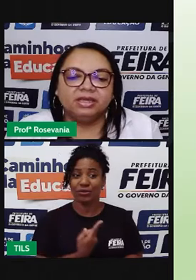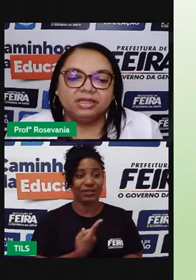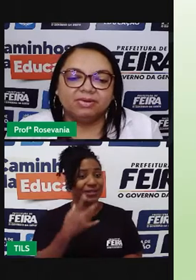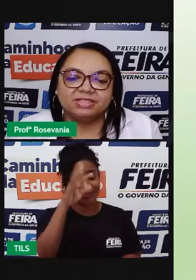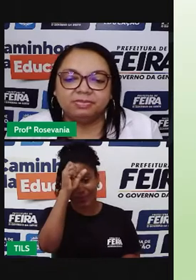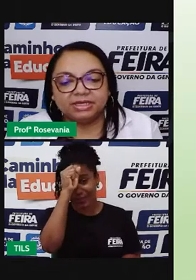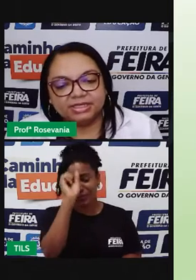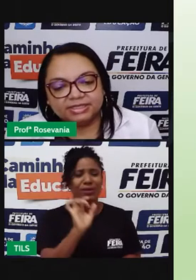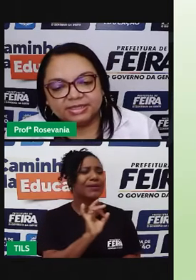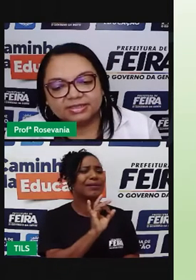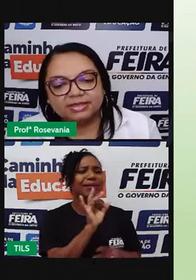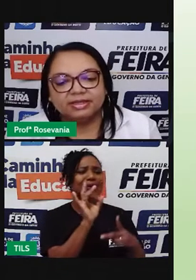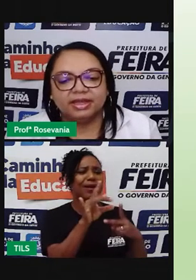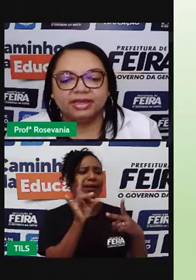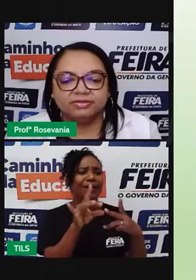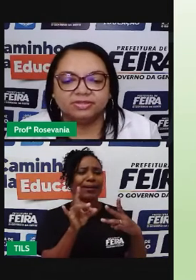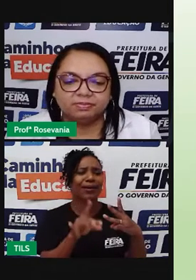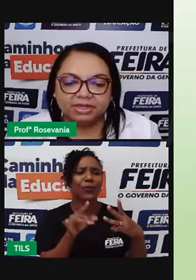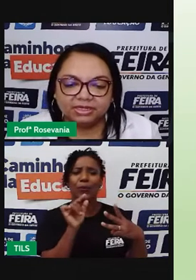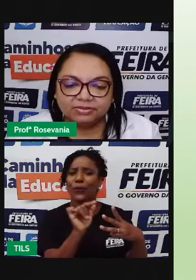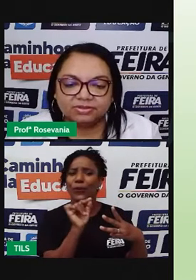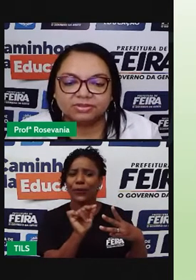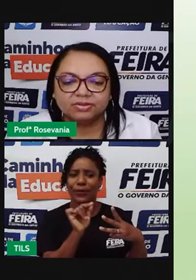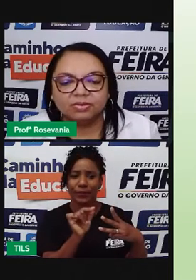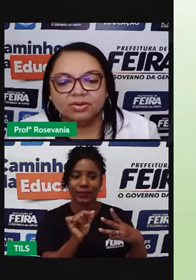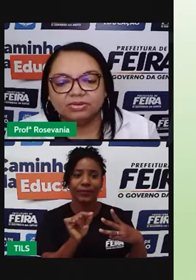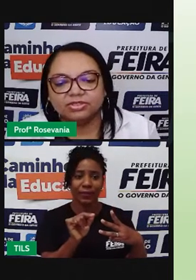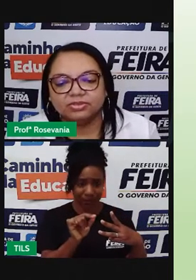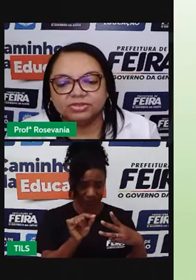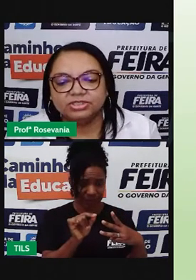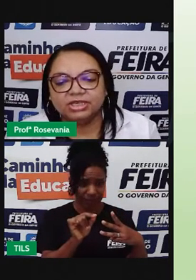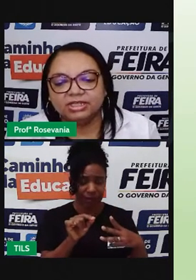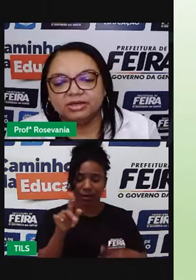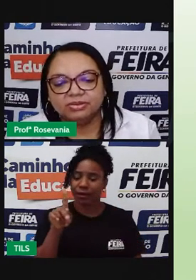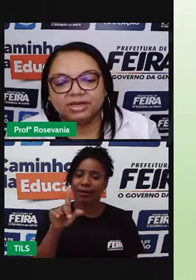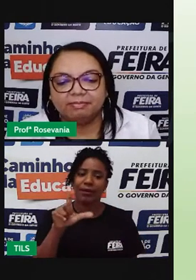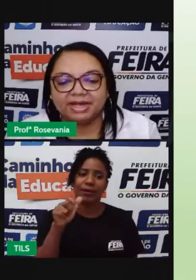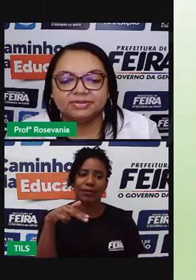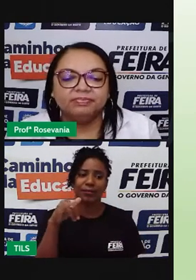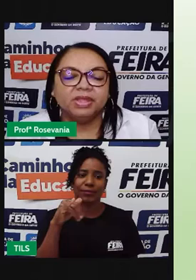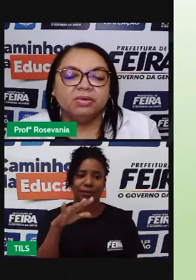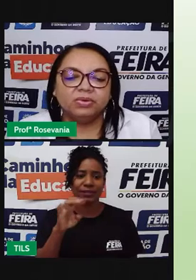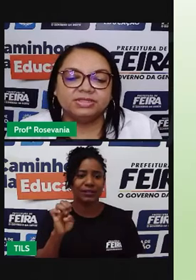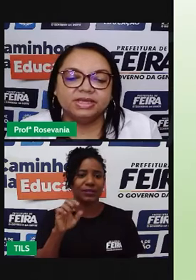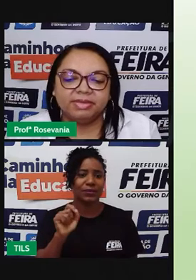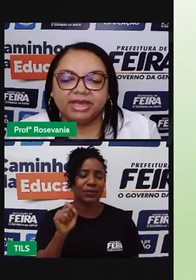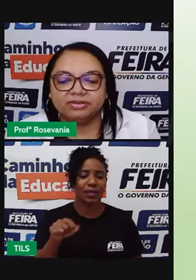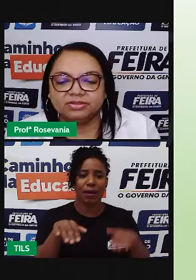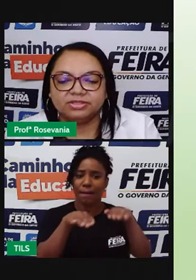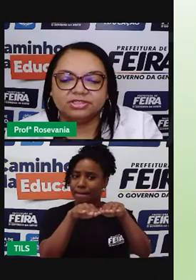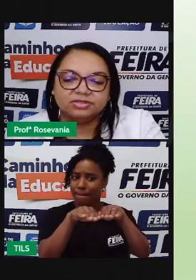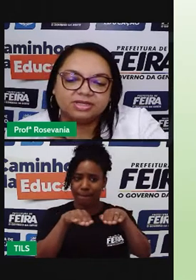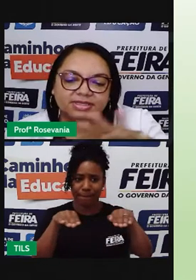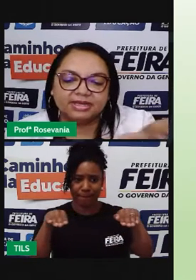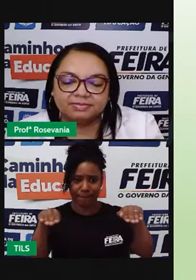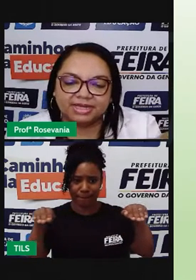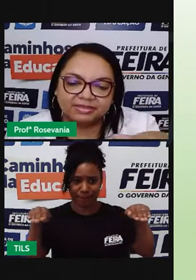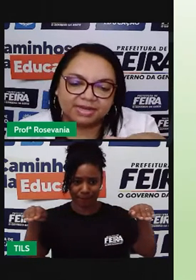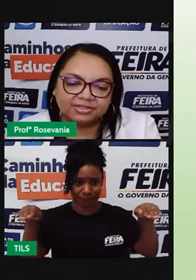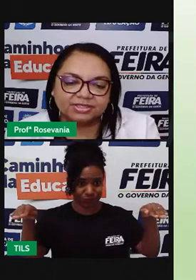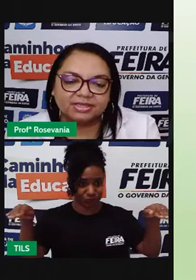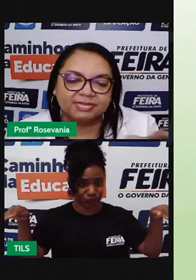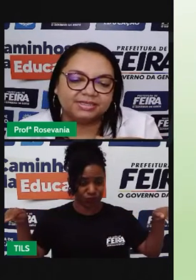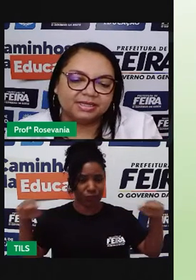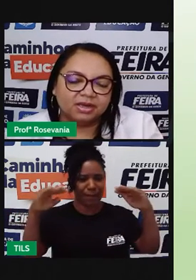Então, as planícies, terrenos planos com altitude que não ultrapassam os 100 metros, ou seja, são as áreas